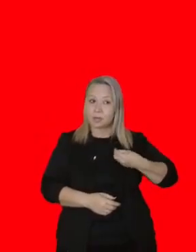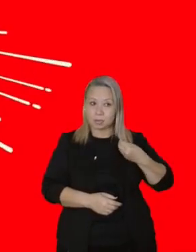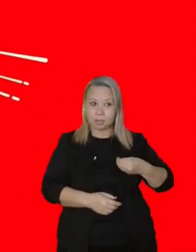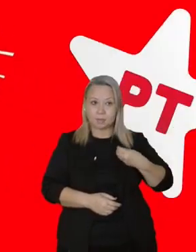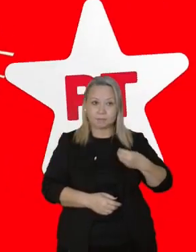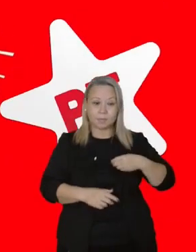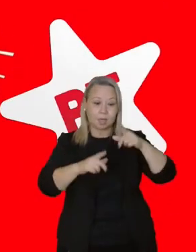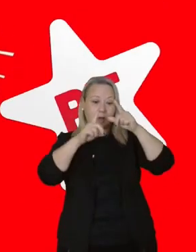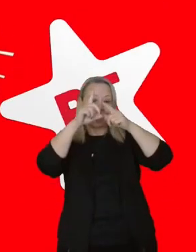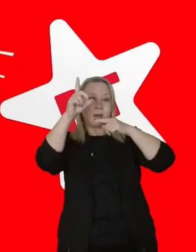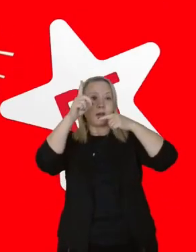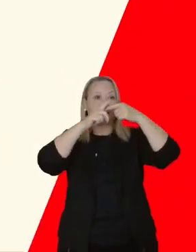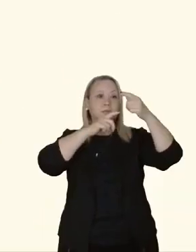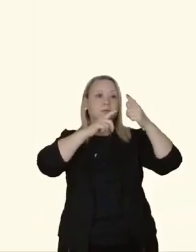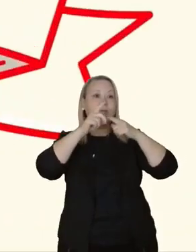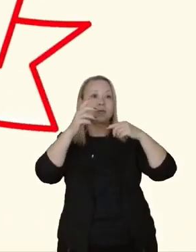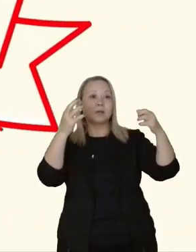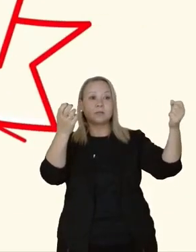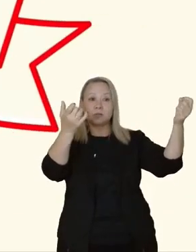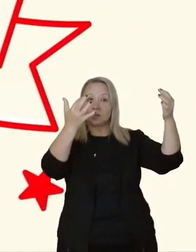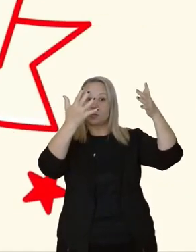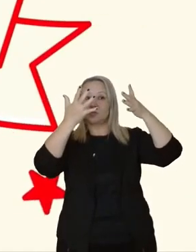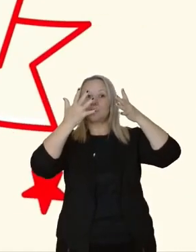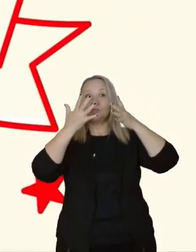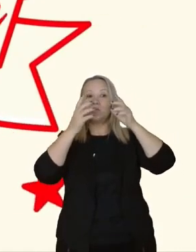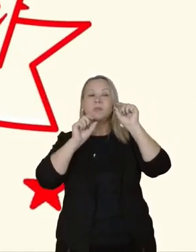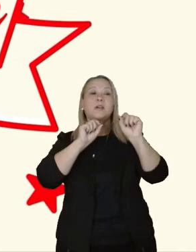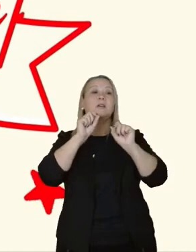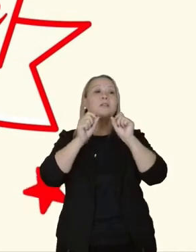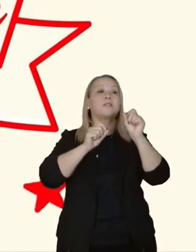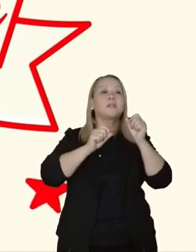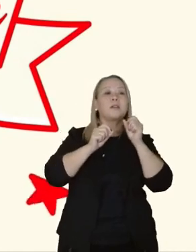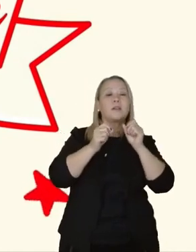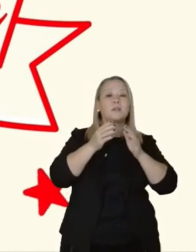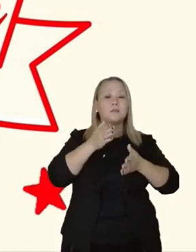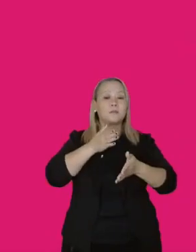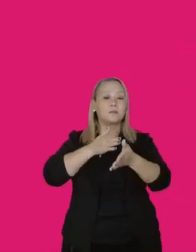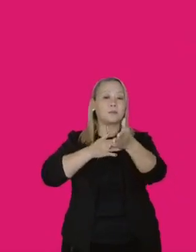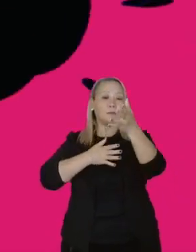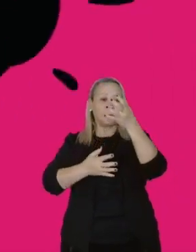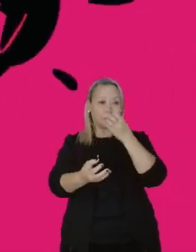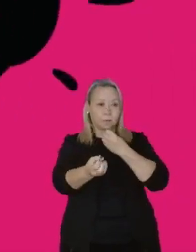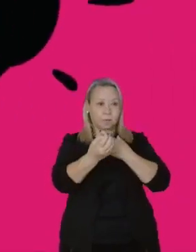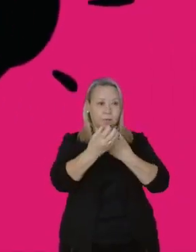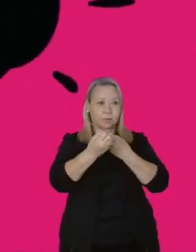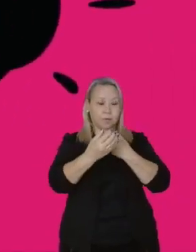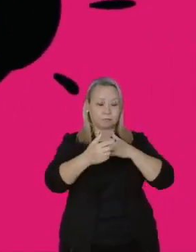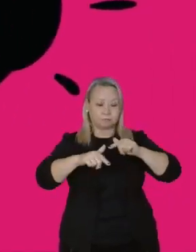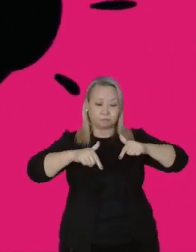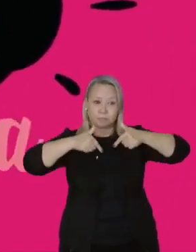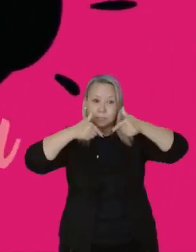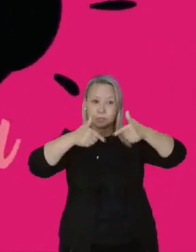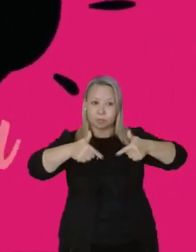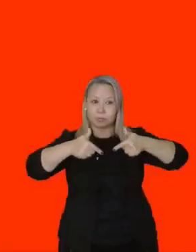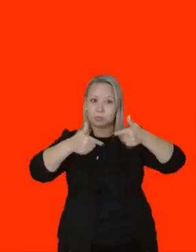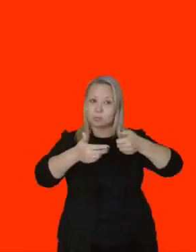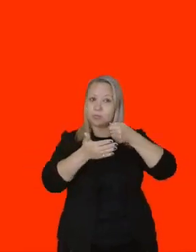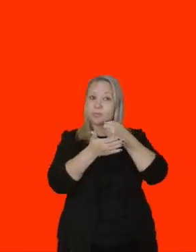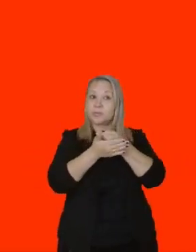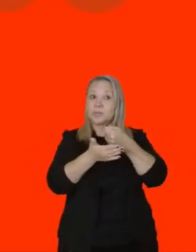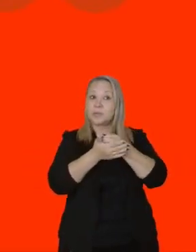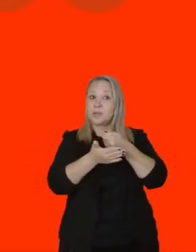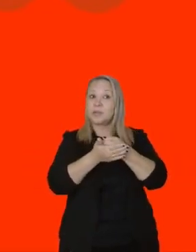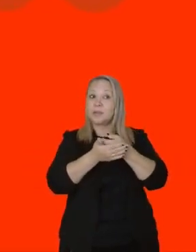estrela ainda brilha Ela é quem vai me guiar Ser guerreira é minha sina